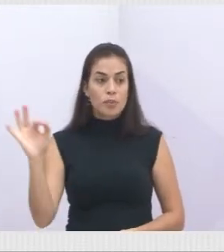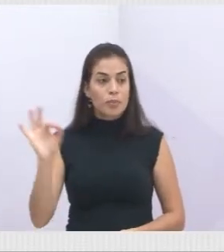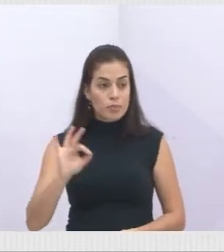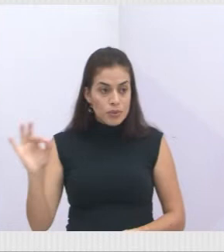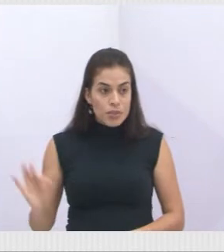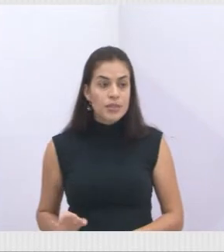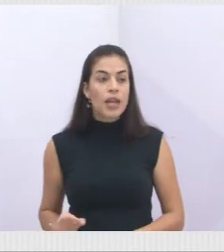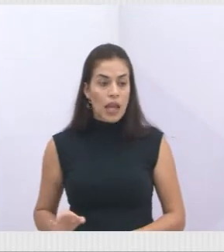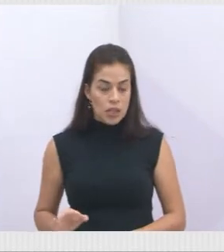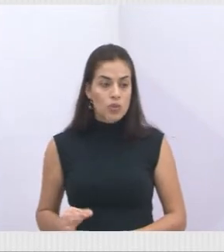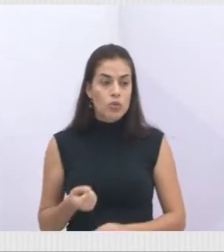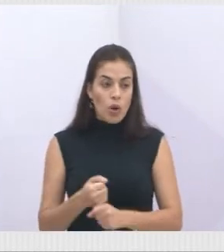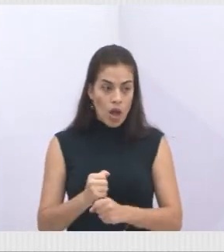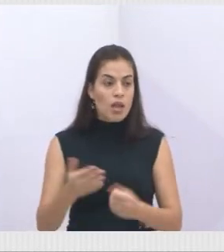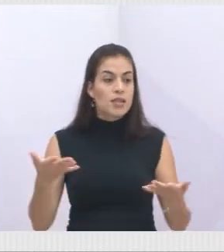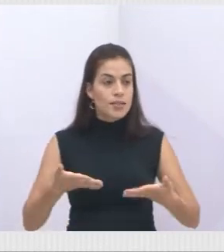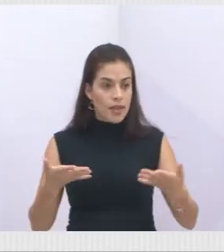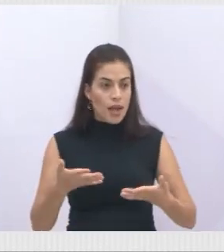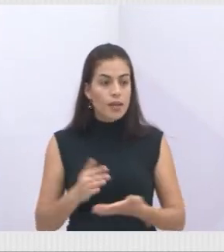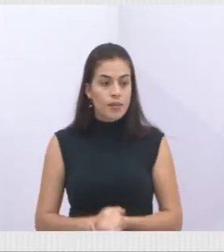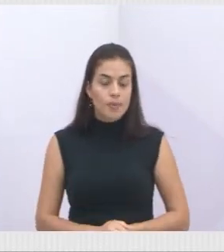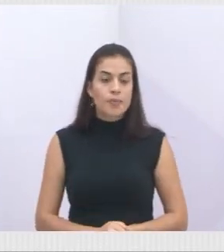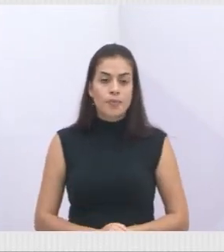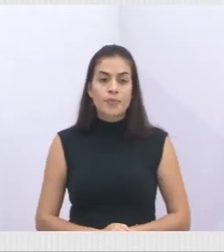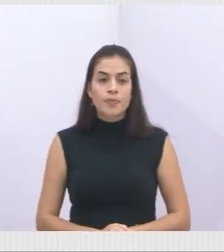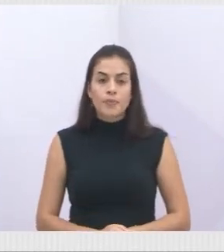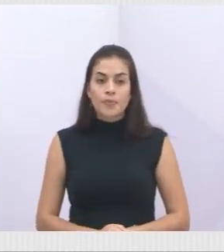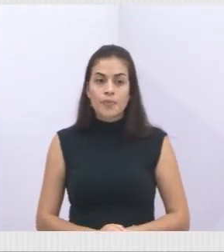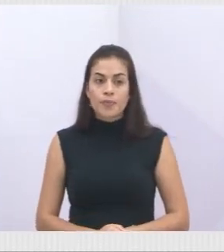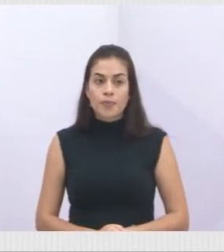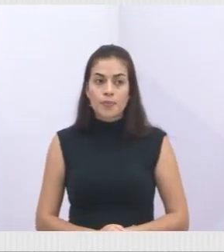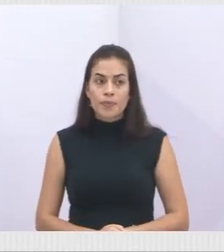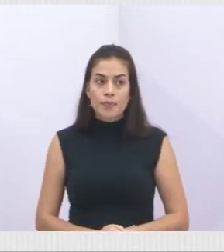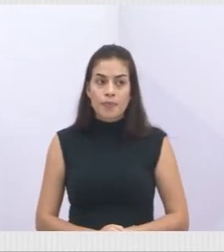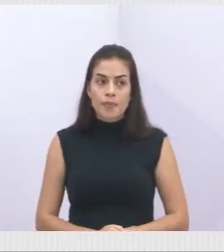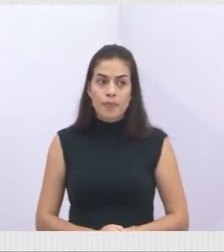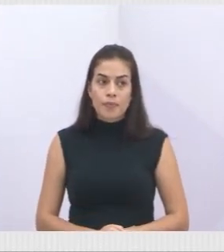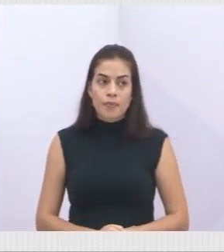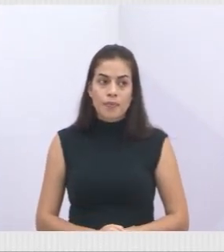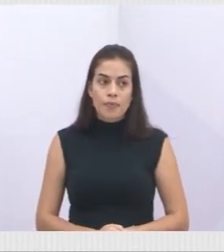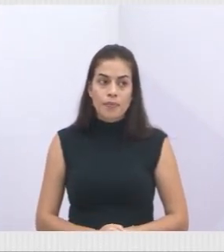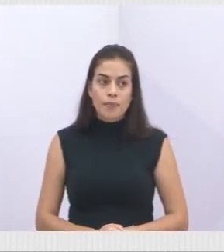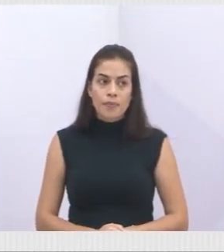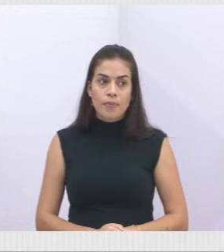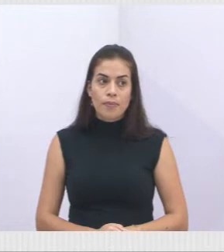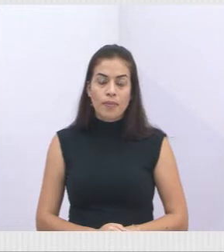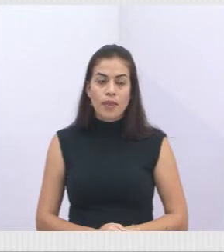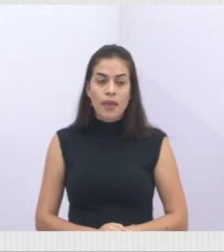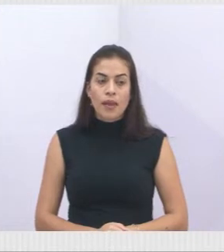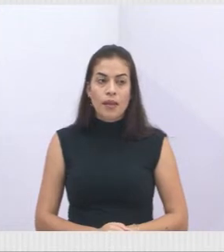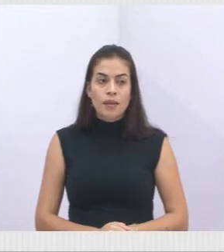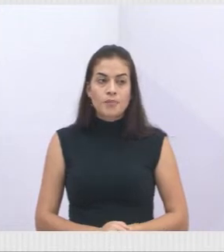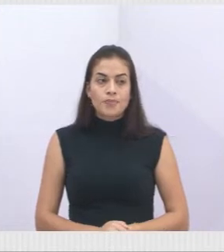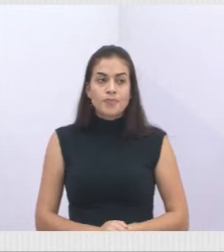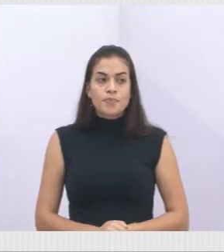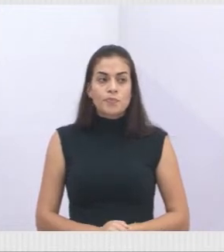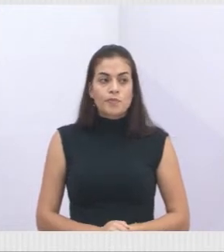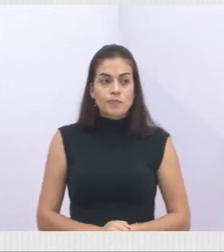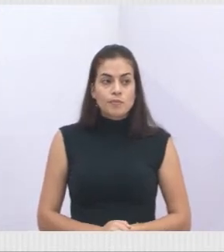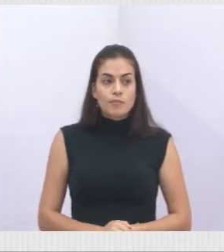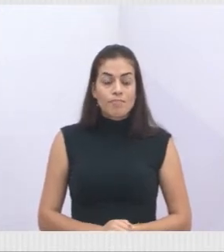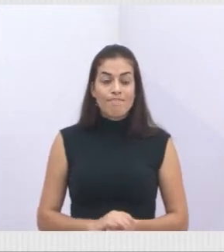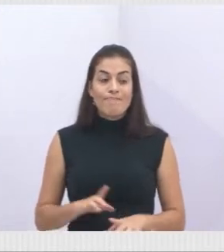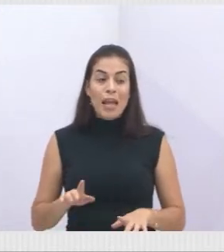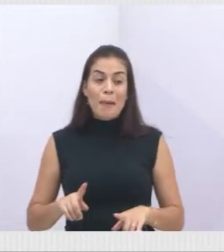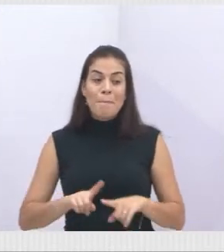gente colocou para esse projeto, para esse programa, mas que o município já está atingindo. Mas isso não é